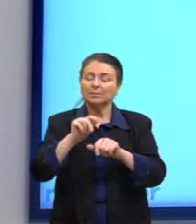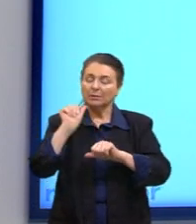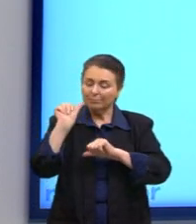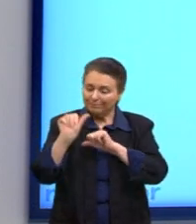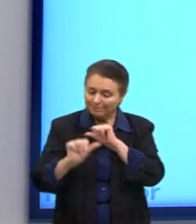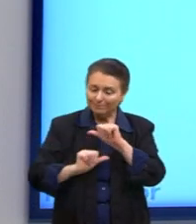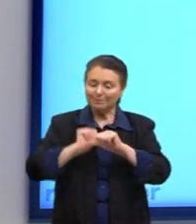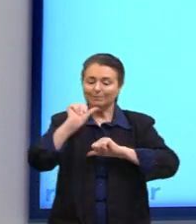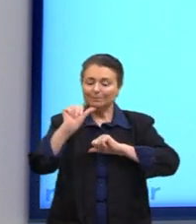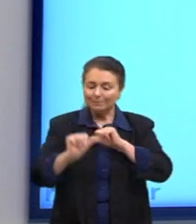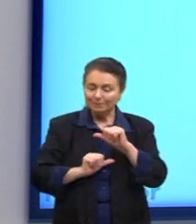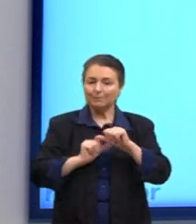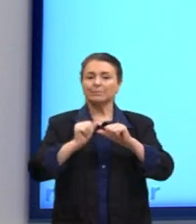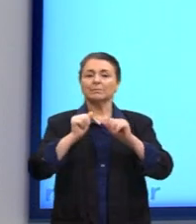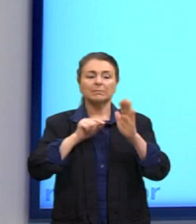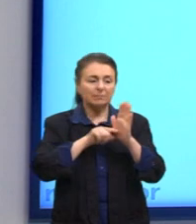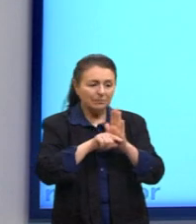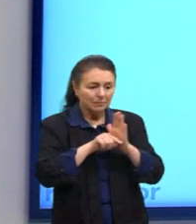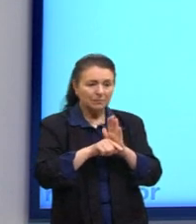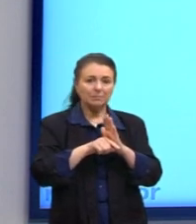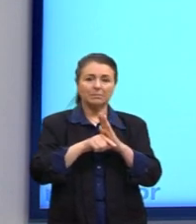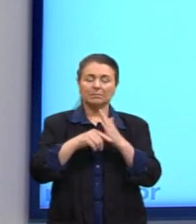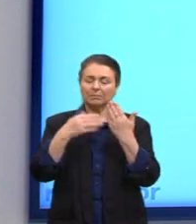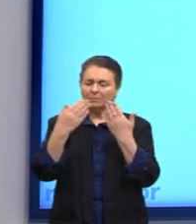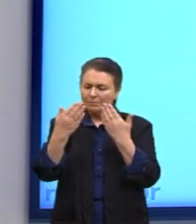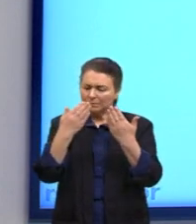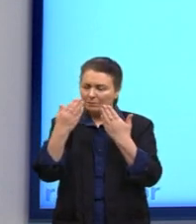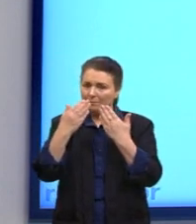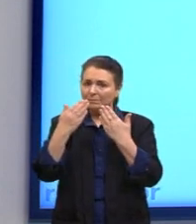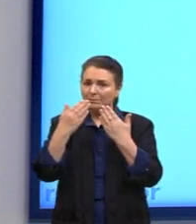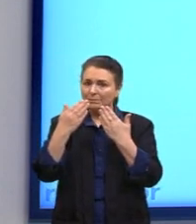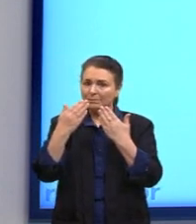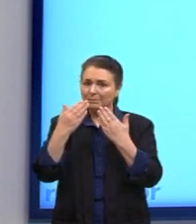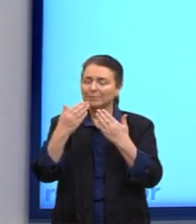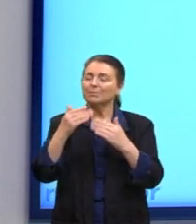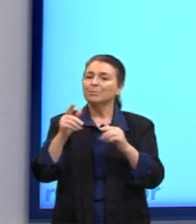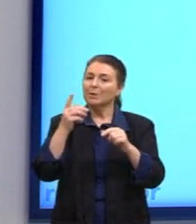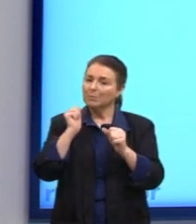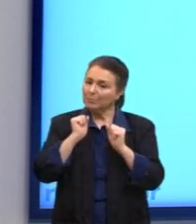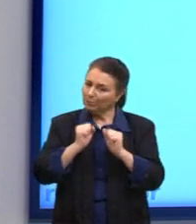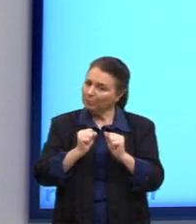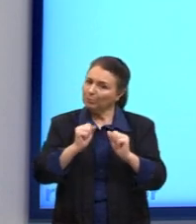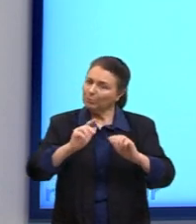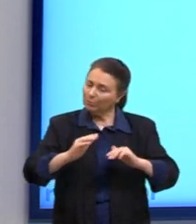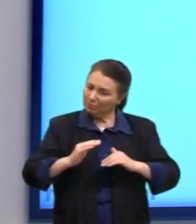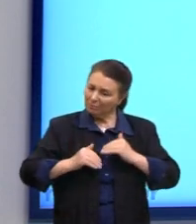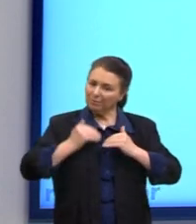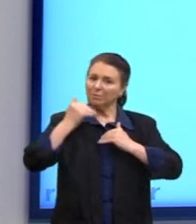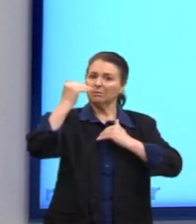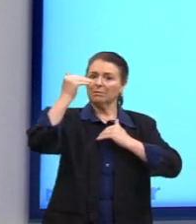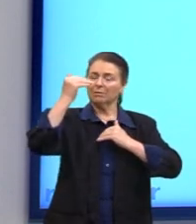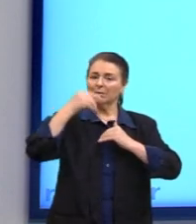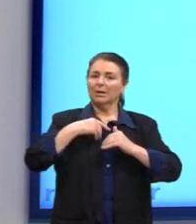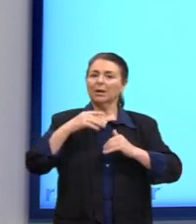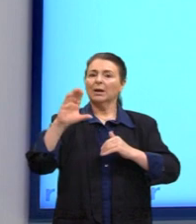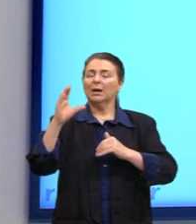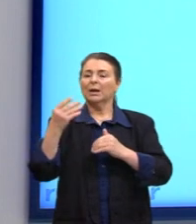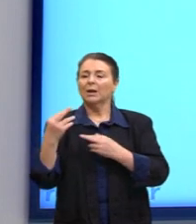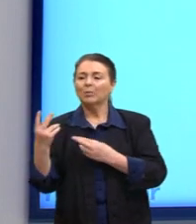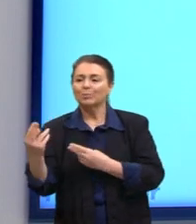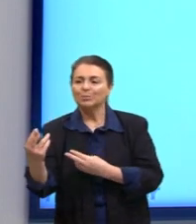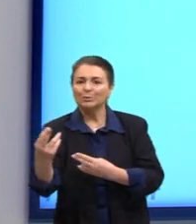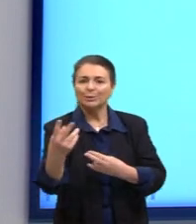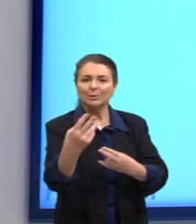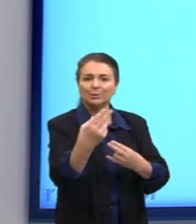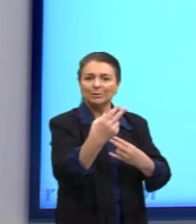questionada para que, inclusive, ela possa ter avanços. Então, a ciência, ela é um senso comum refinado,